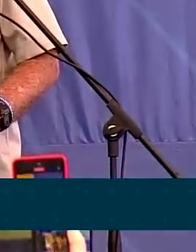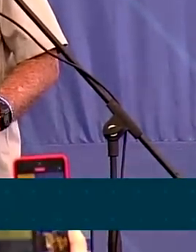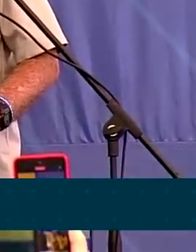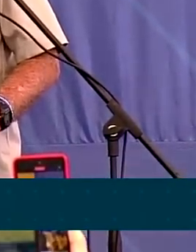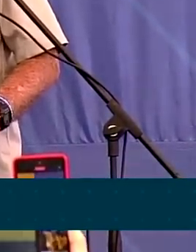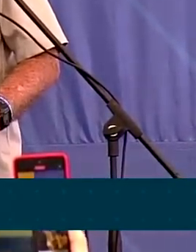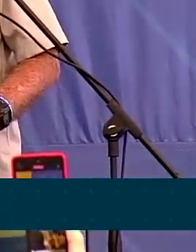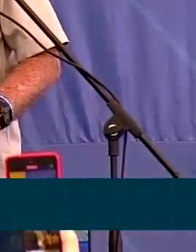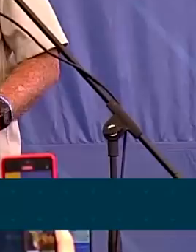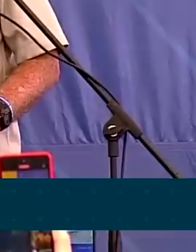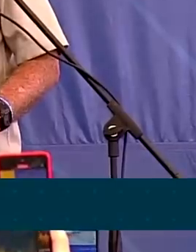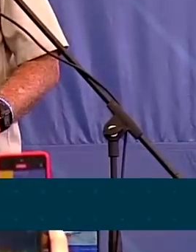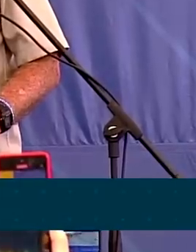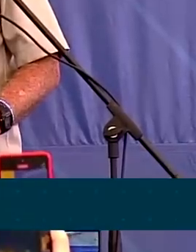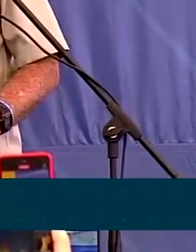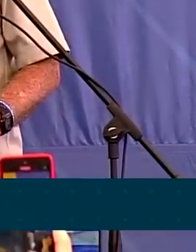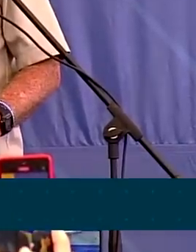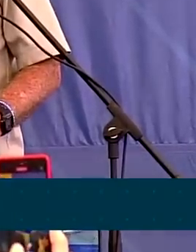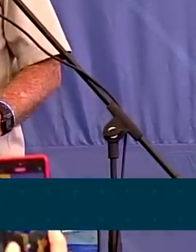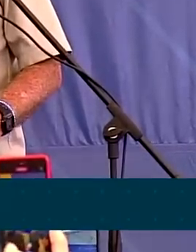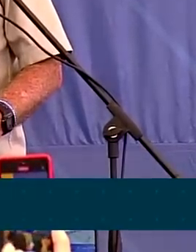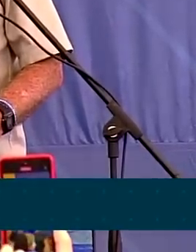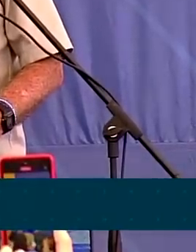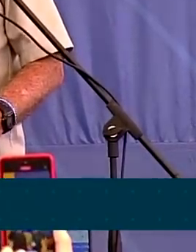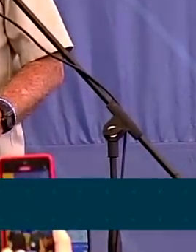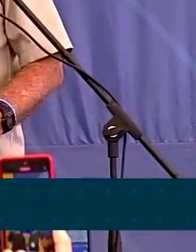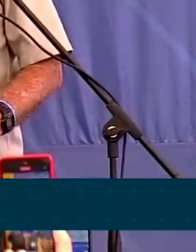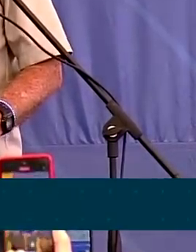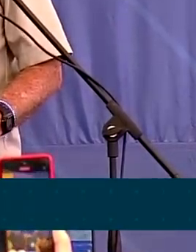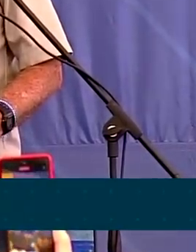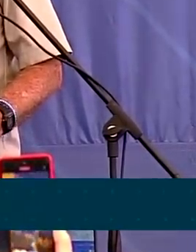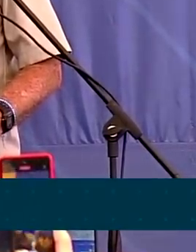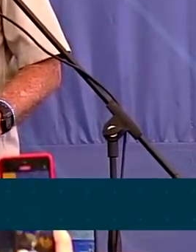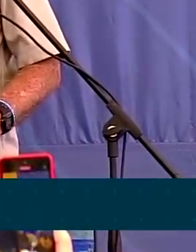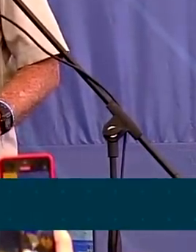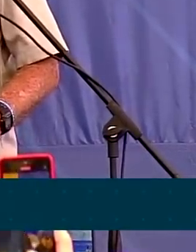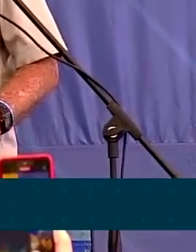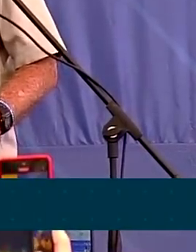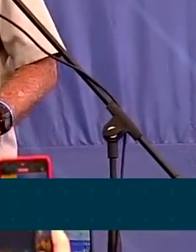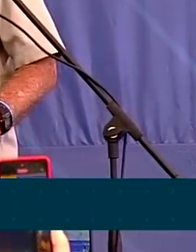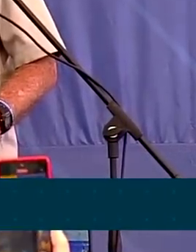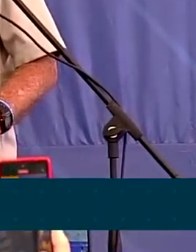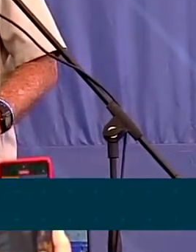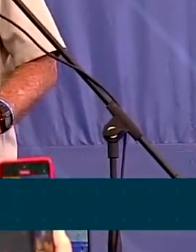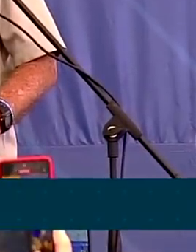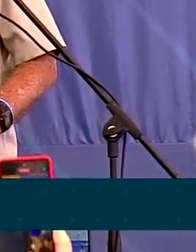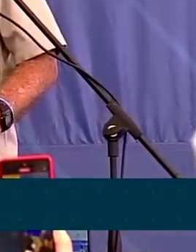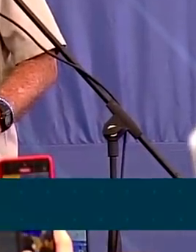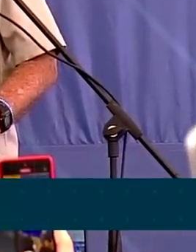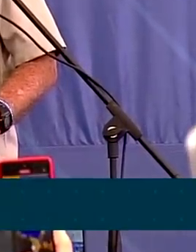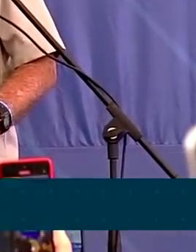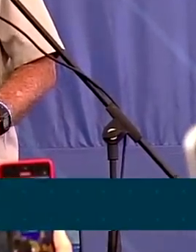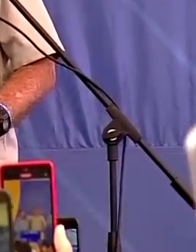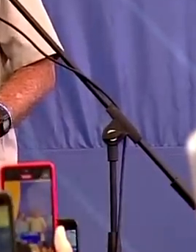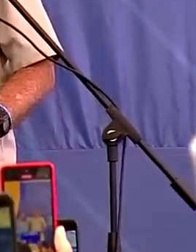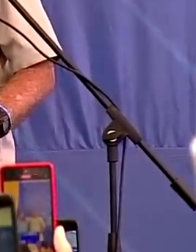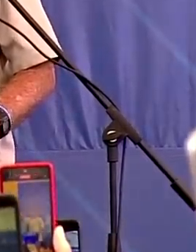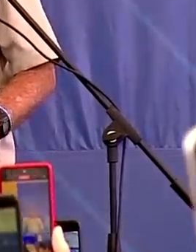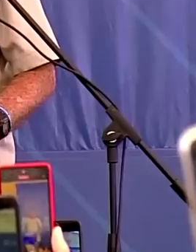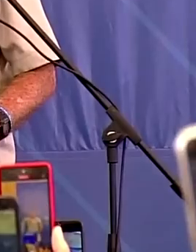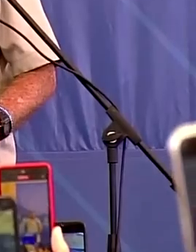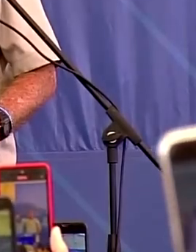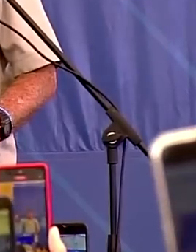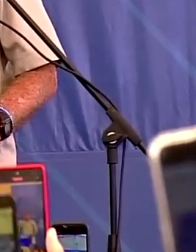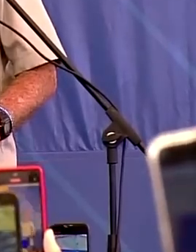passaram a cultivar sua terra. Passaram a ter crédito para investir na